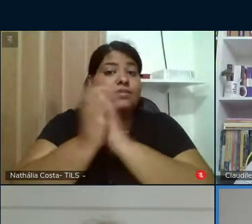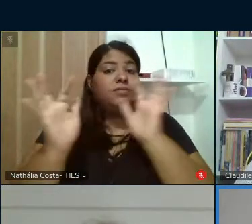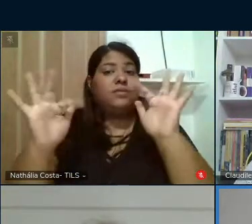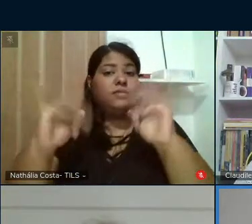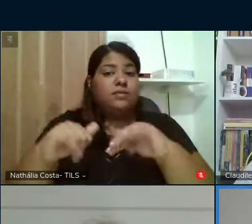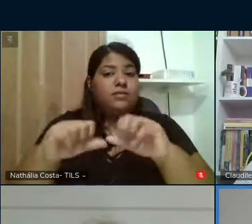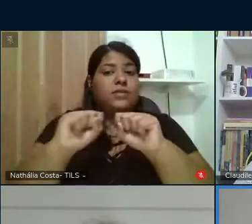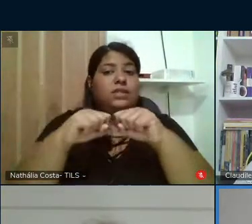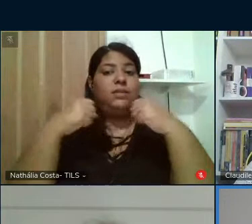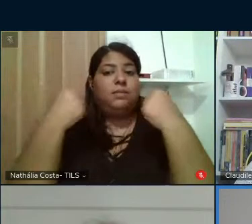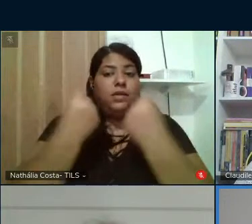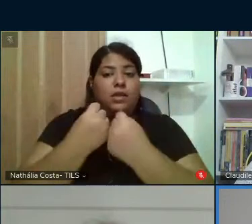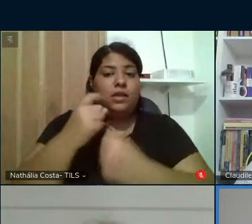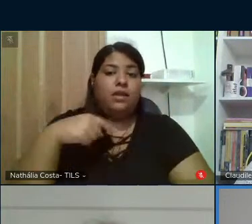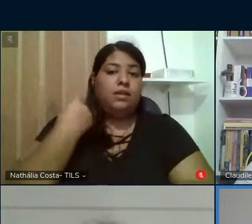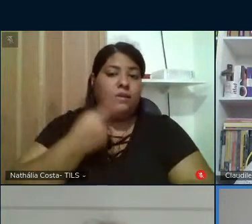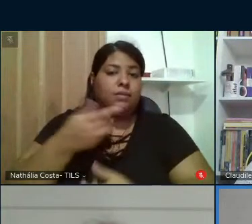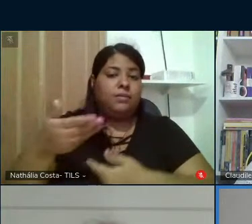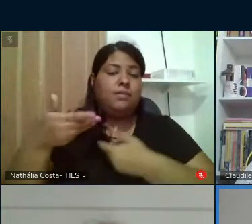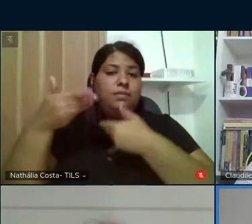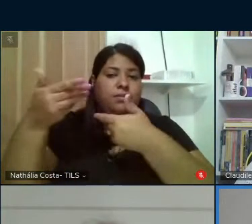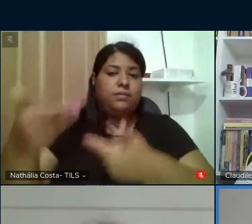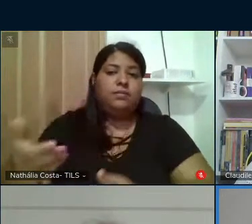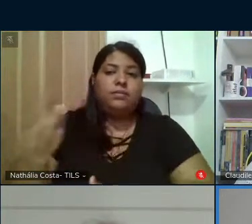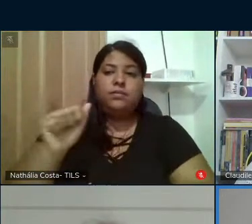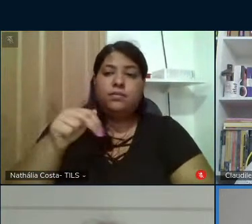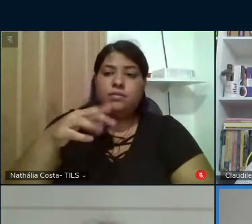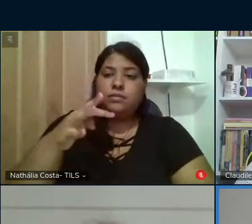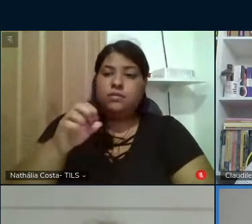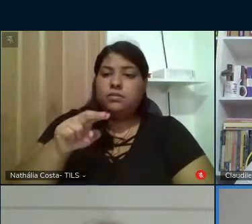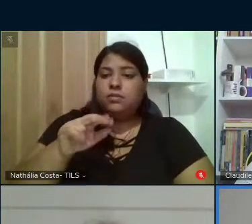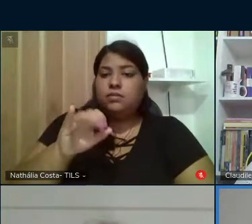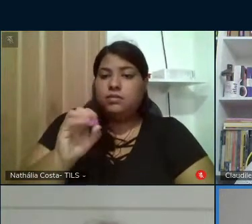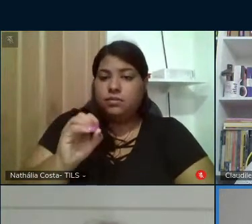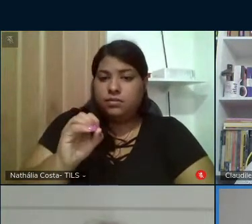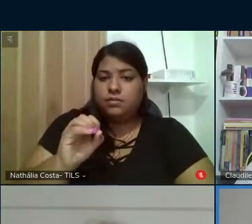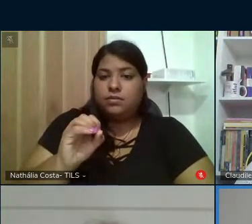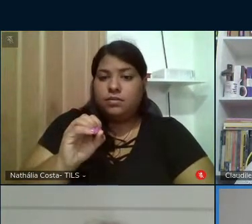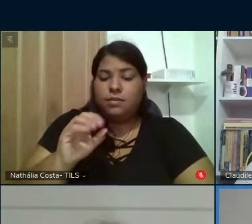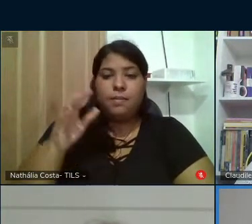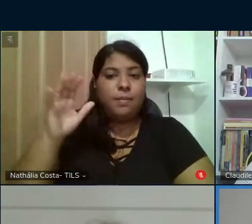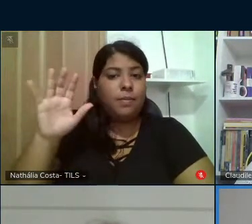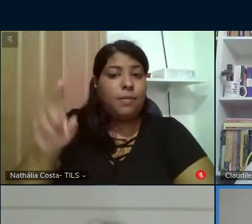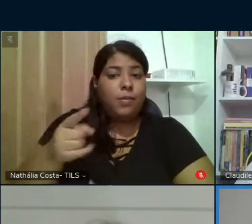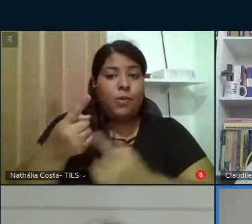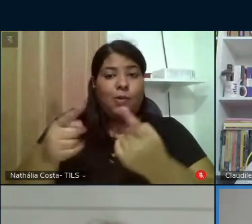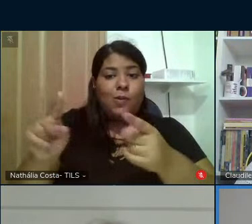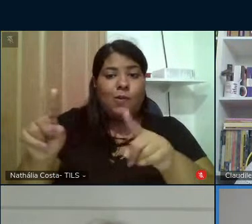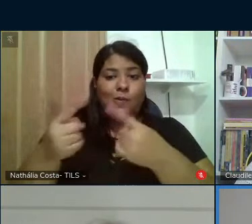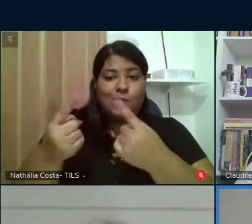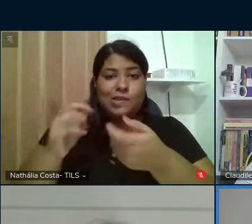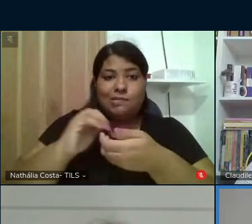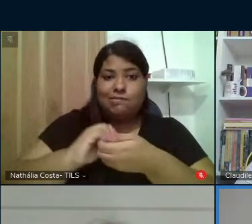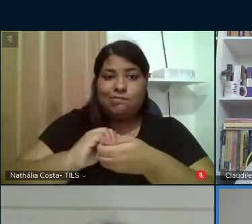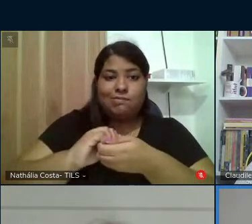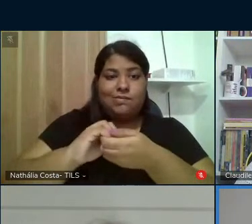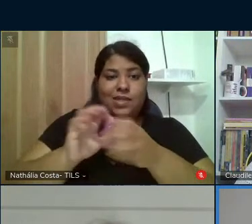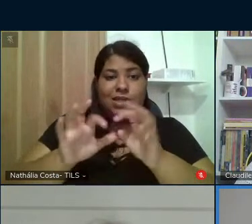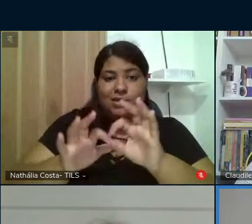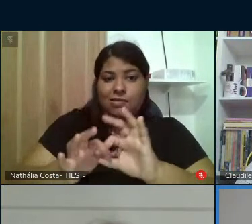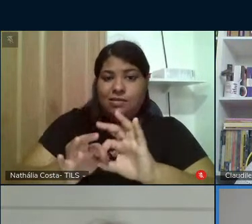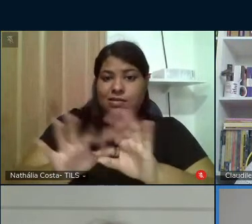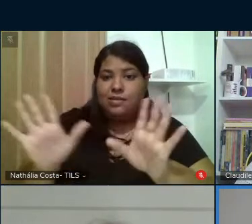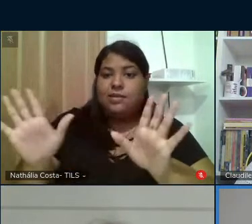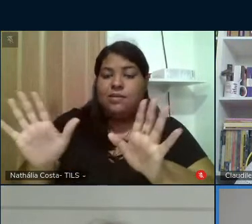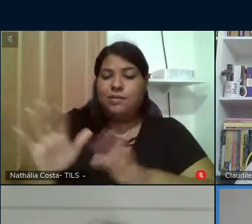nosso seminário nós vamos chamar Antônio Nóbrega com a sua música ninguém solta a mão ninguém